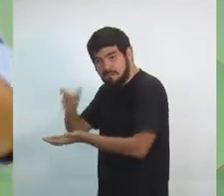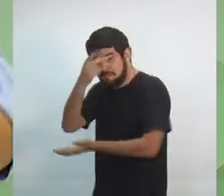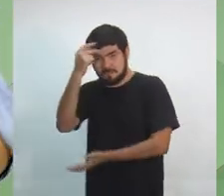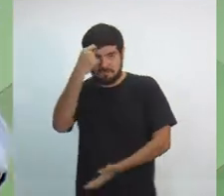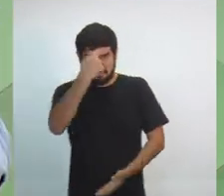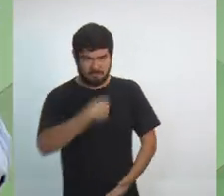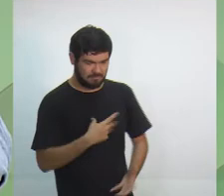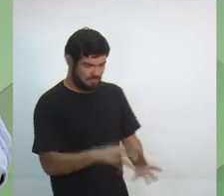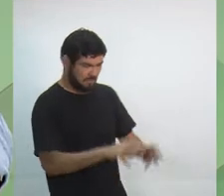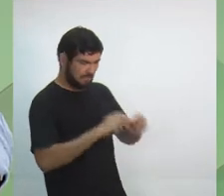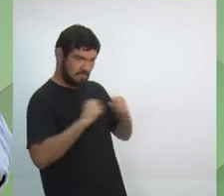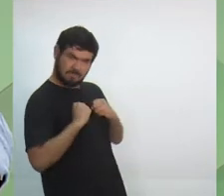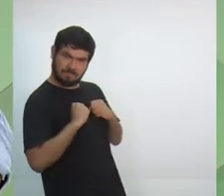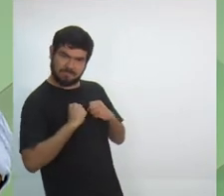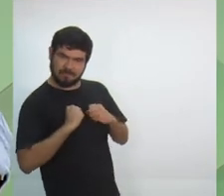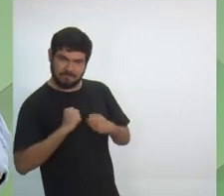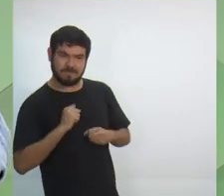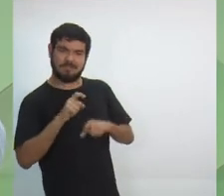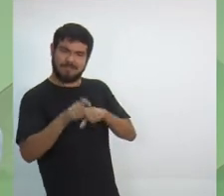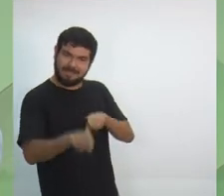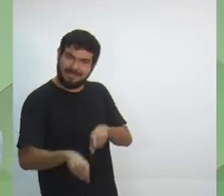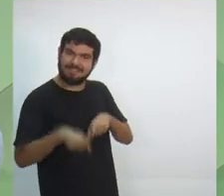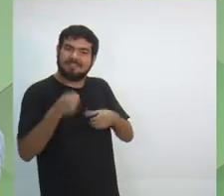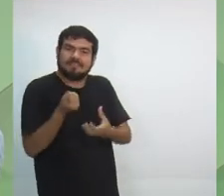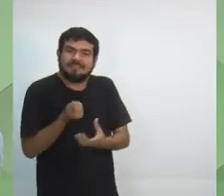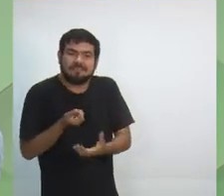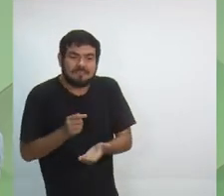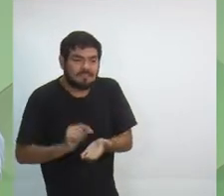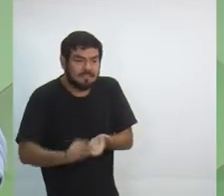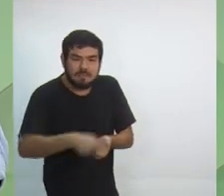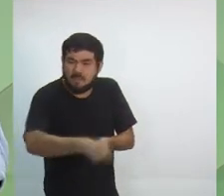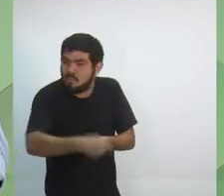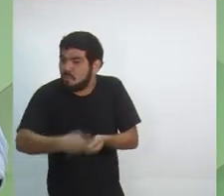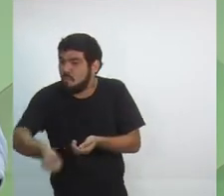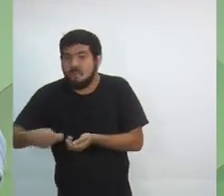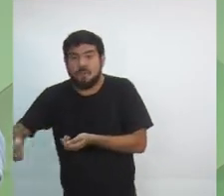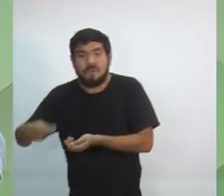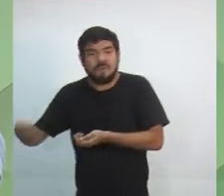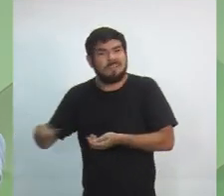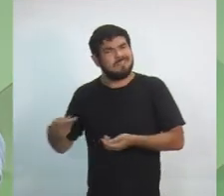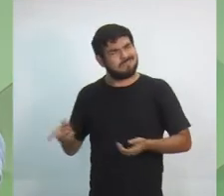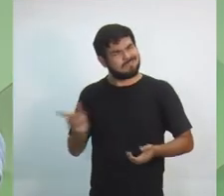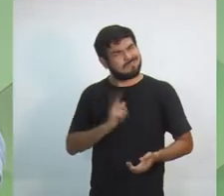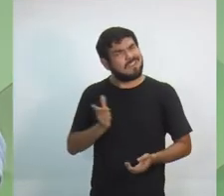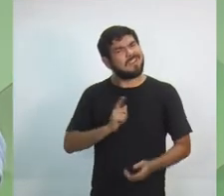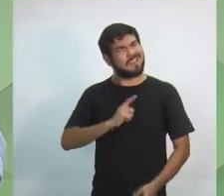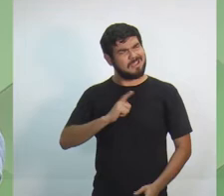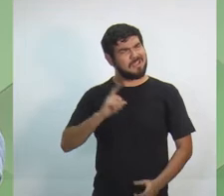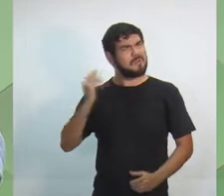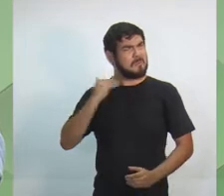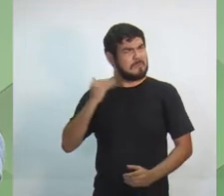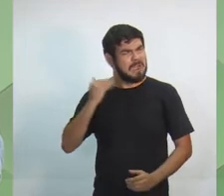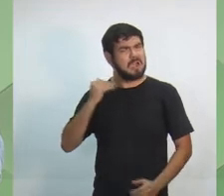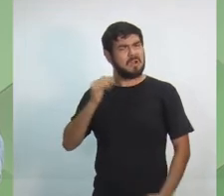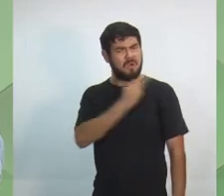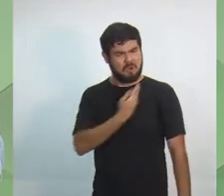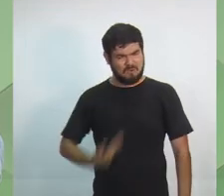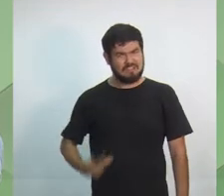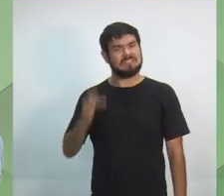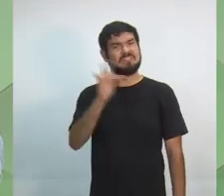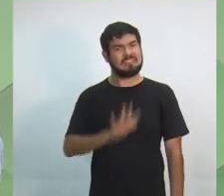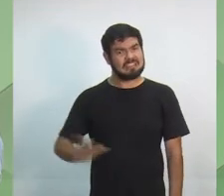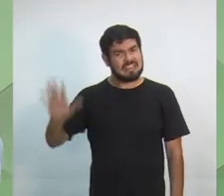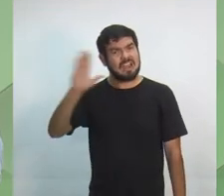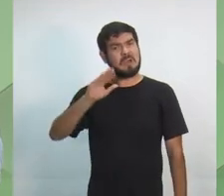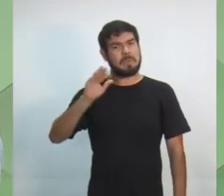Agricultura Familiar, Plano Safra Agricultura Empresarial. Bilhões são disponibilizados pelo governo federal e o nosso pequeno agricultor